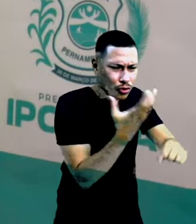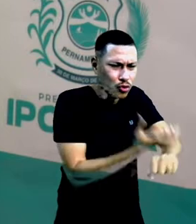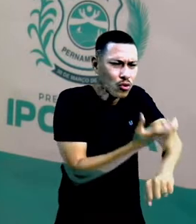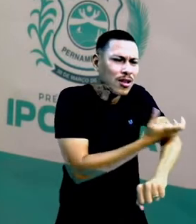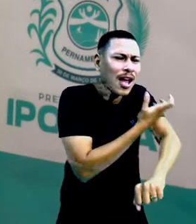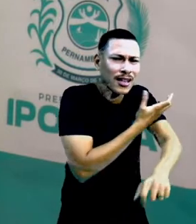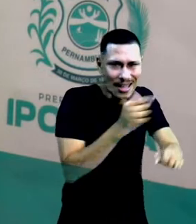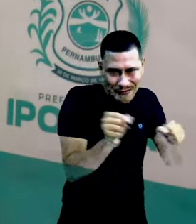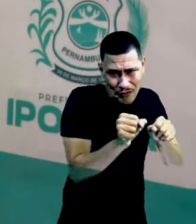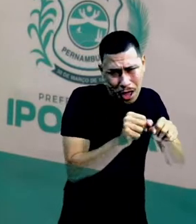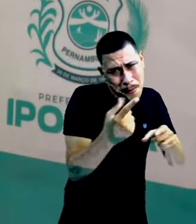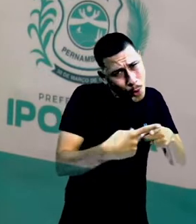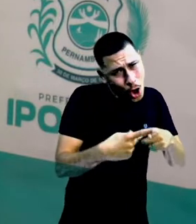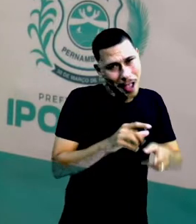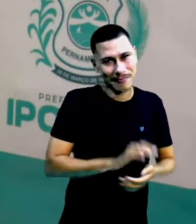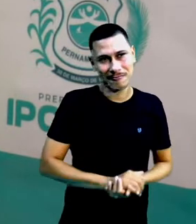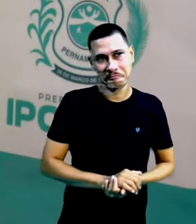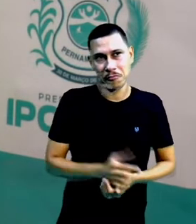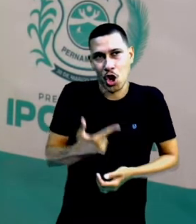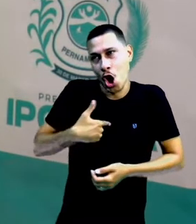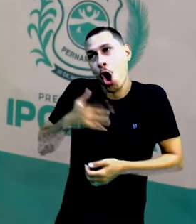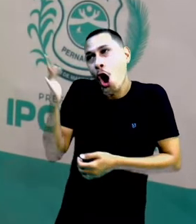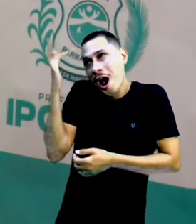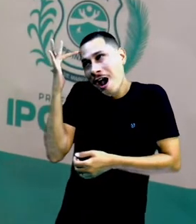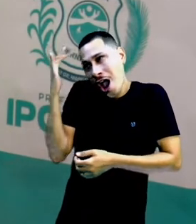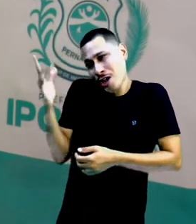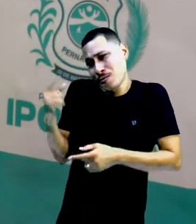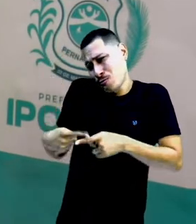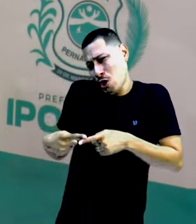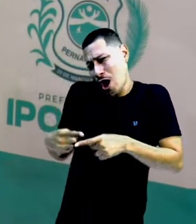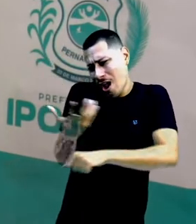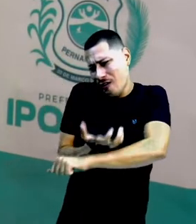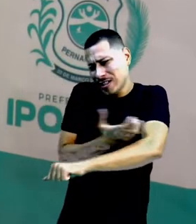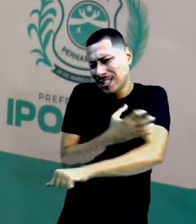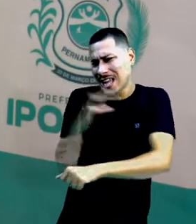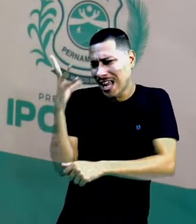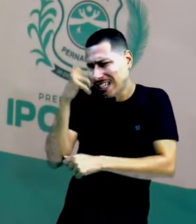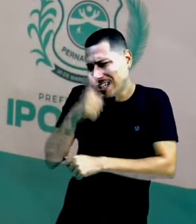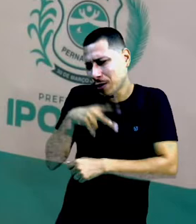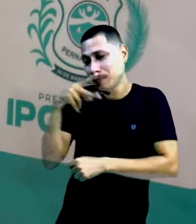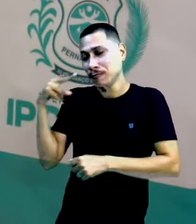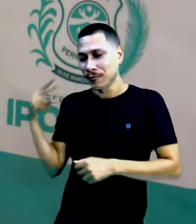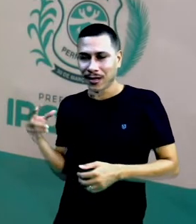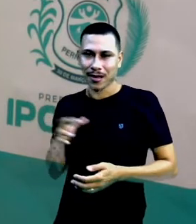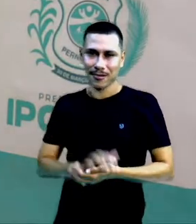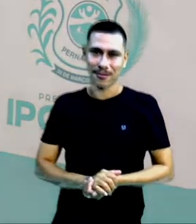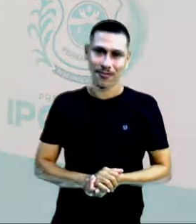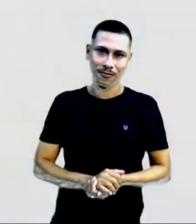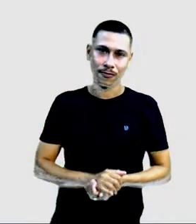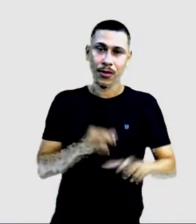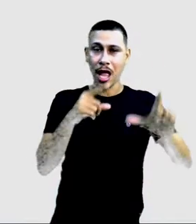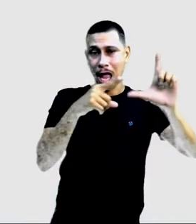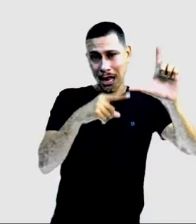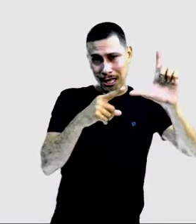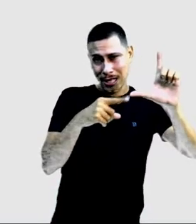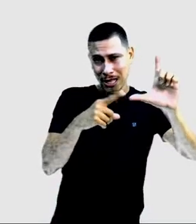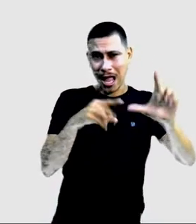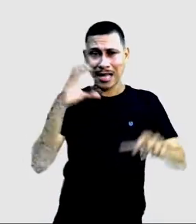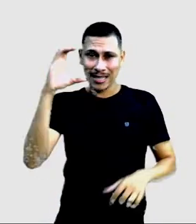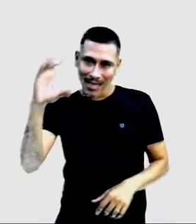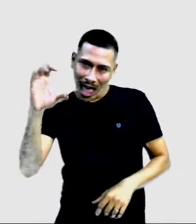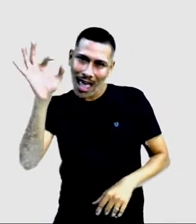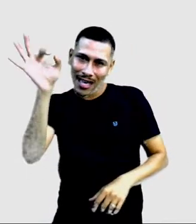que é por causa da beleza e do cheiro. Pois é. Então, resposta certa, letra C. Um